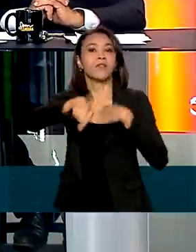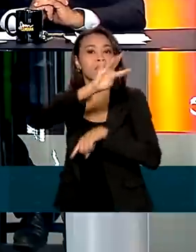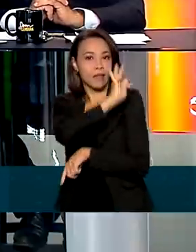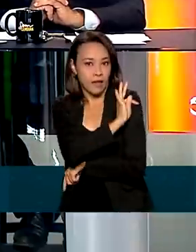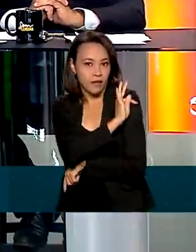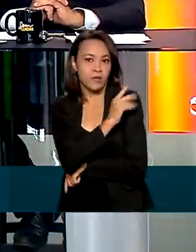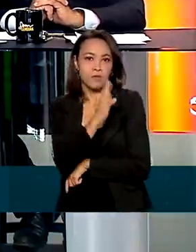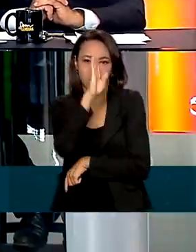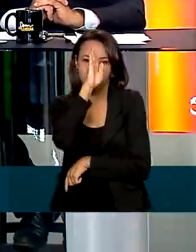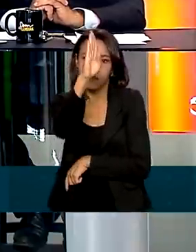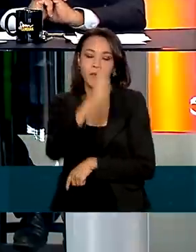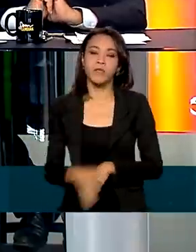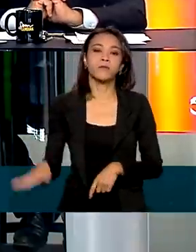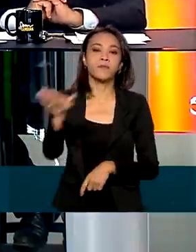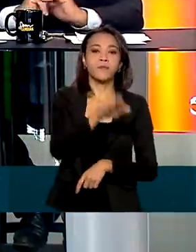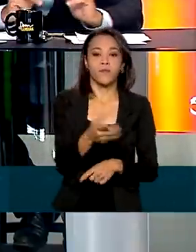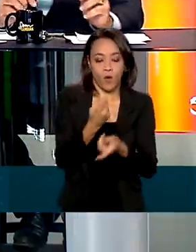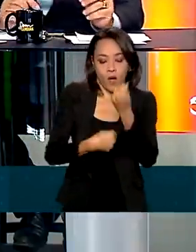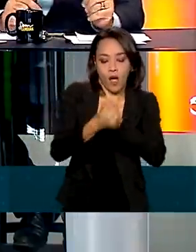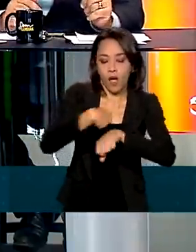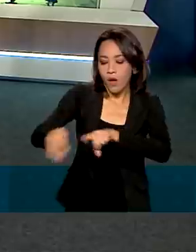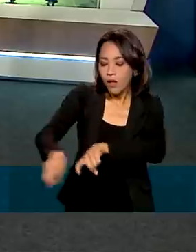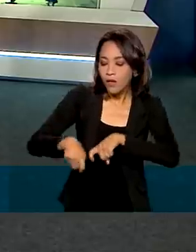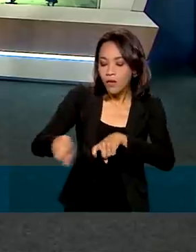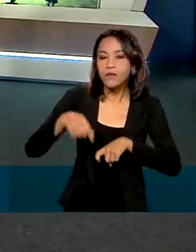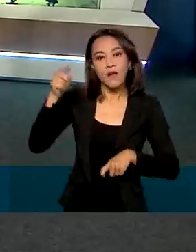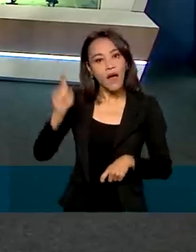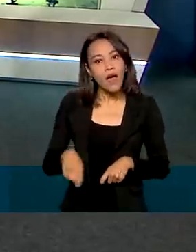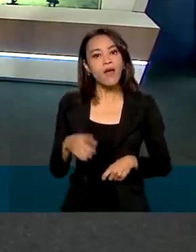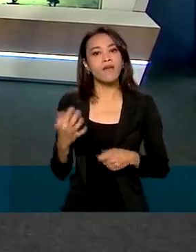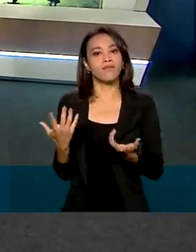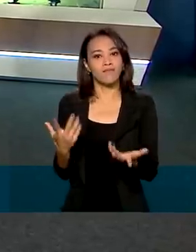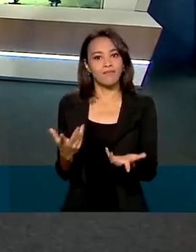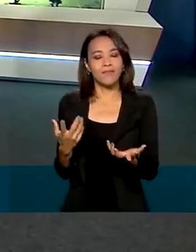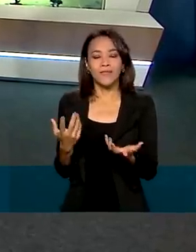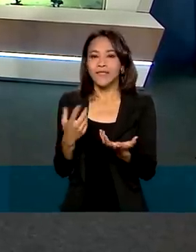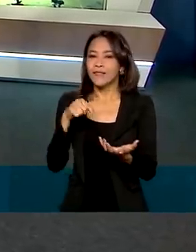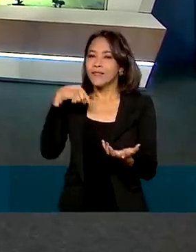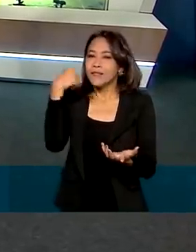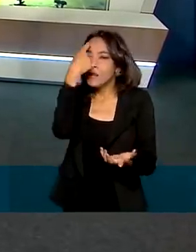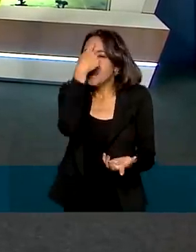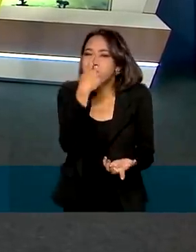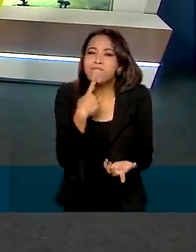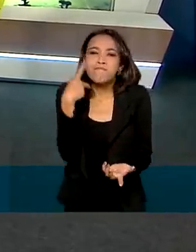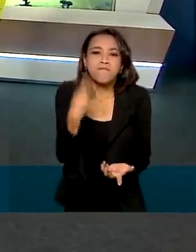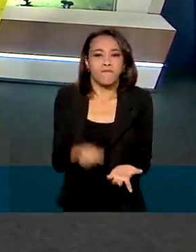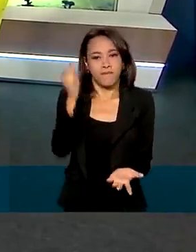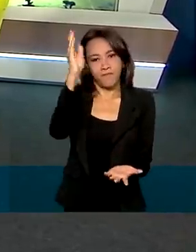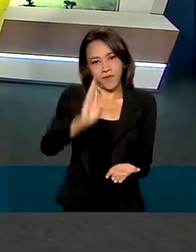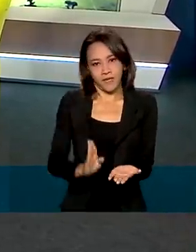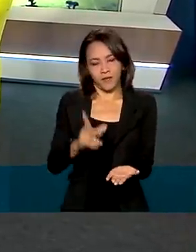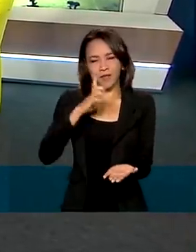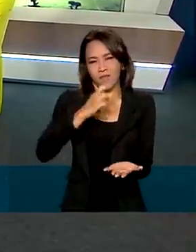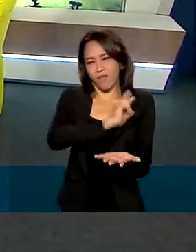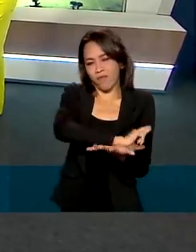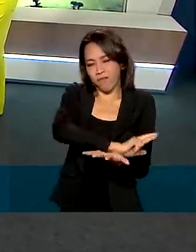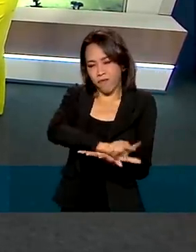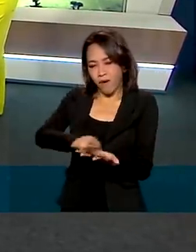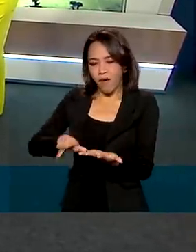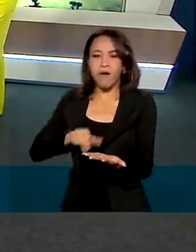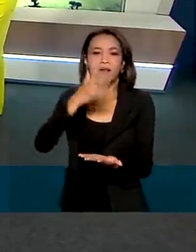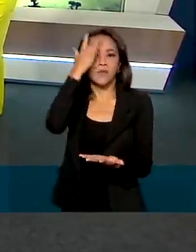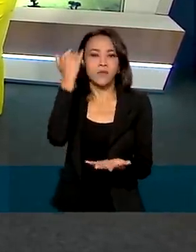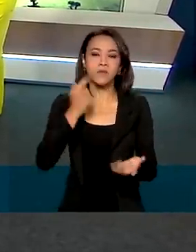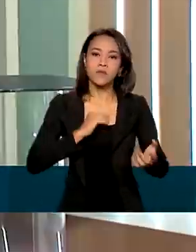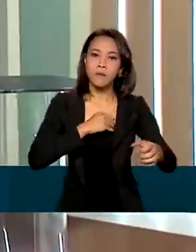é uma das vocações do país e nós temos muitas pessoas preparadas